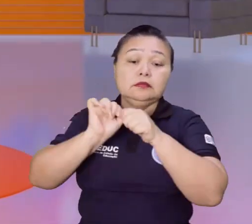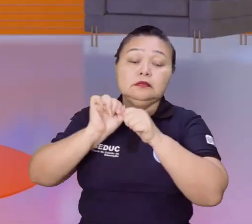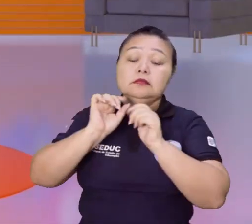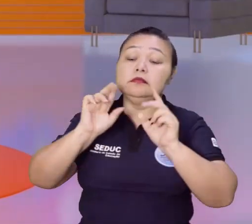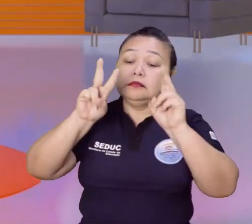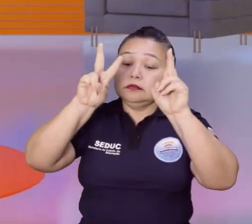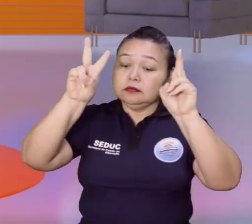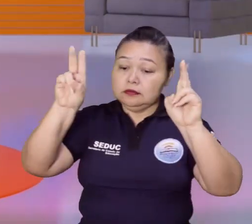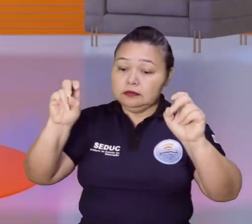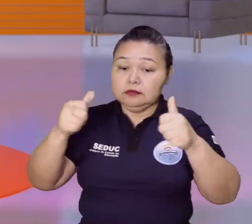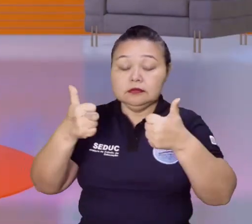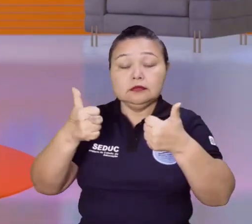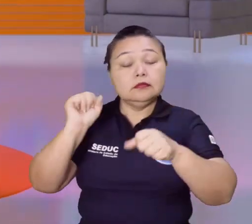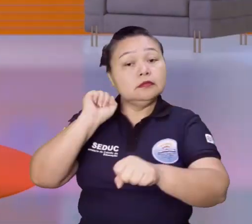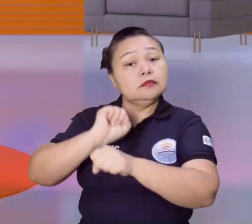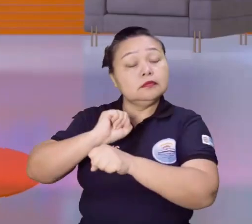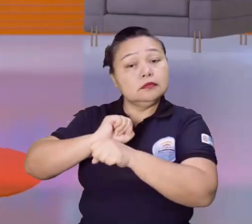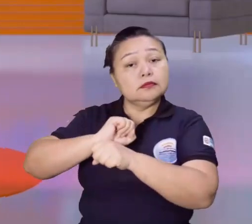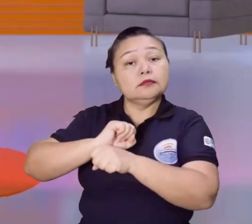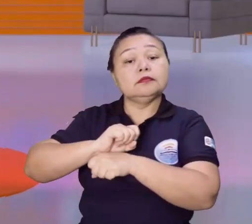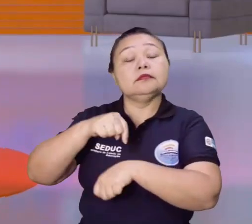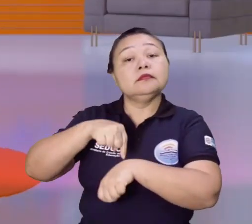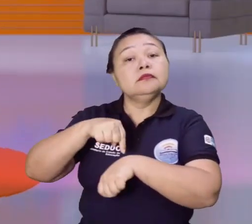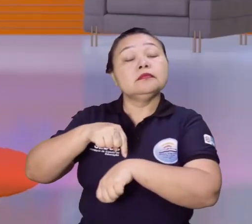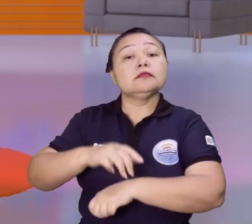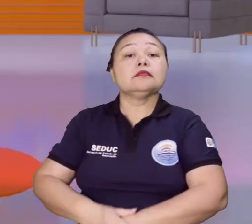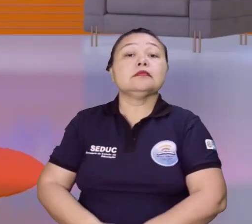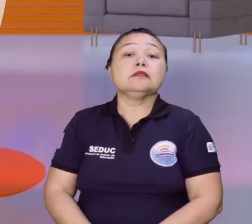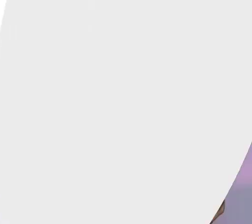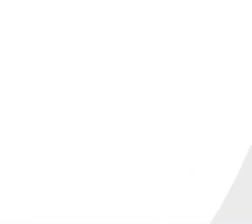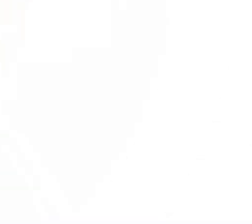sobre esse tema, tá bom? Aguardo vocês até daqui a pouco.